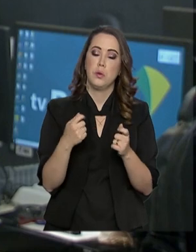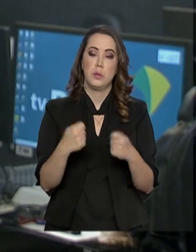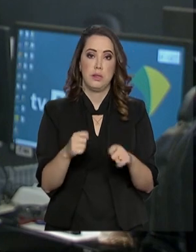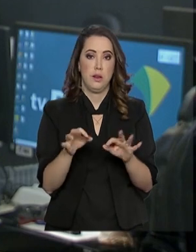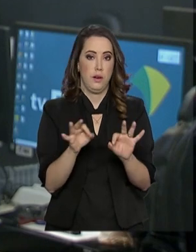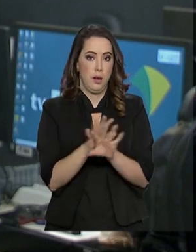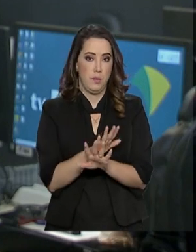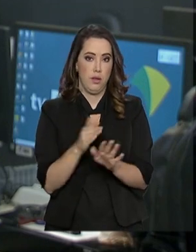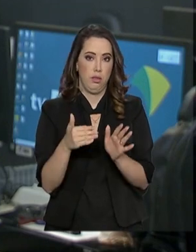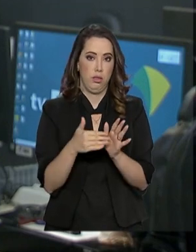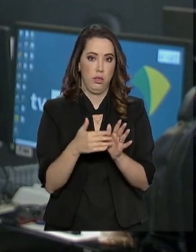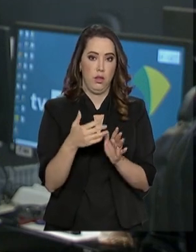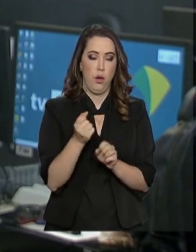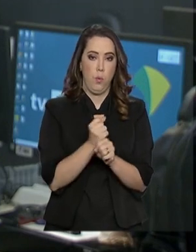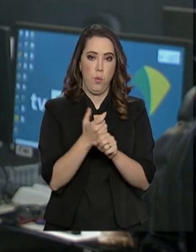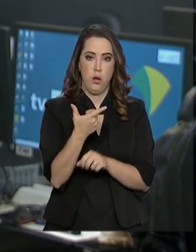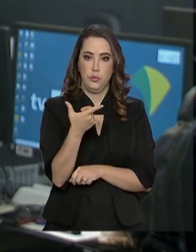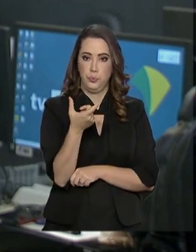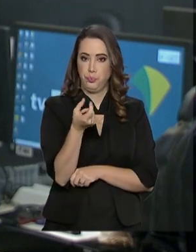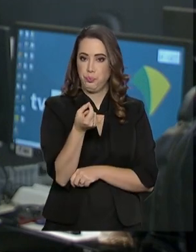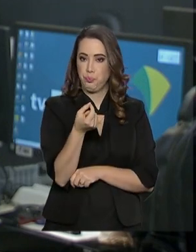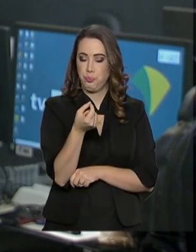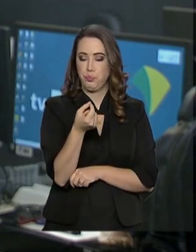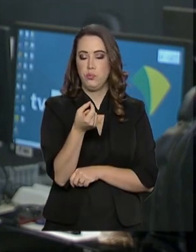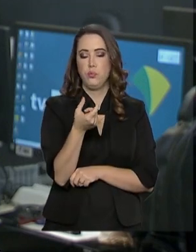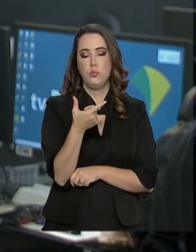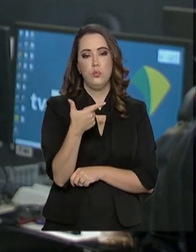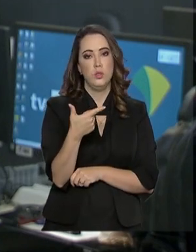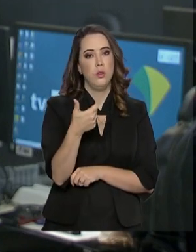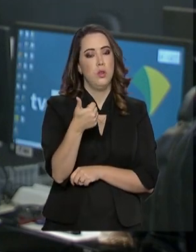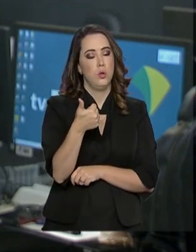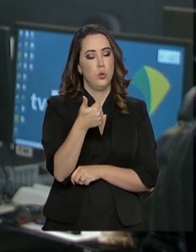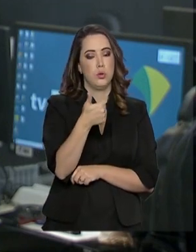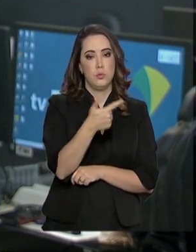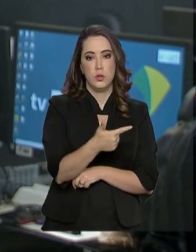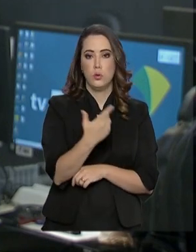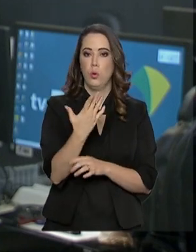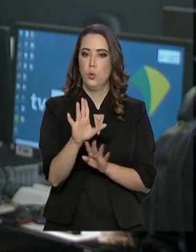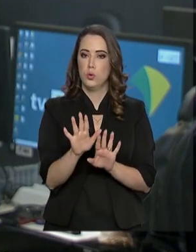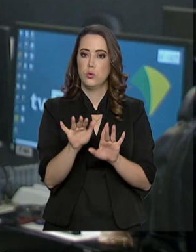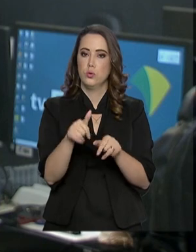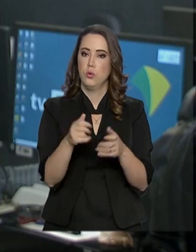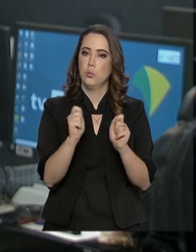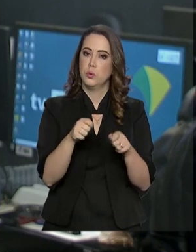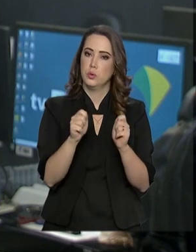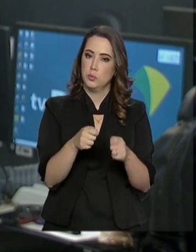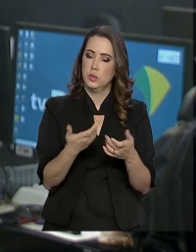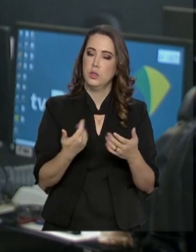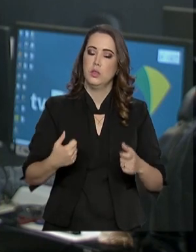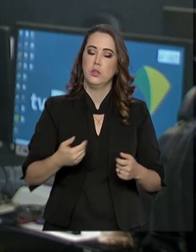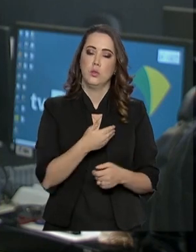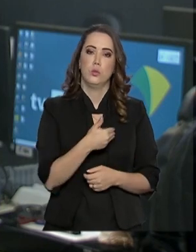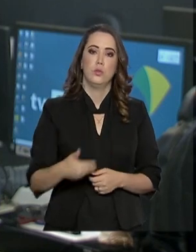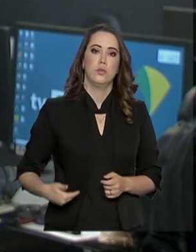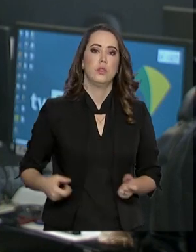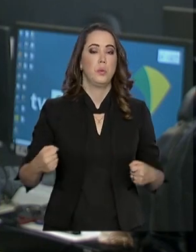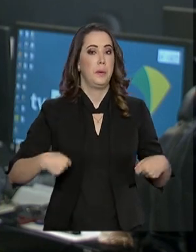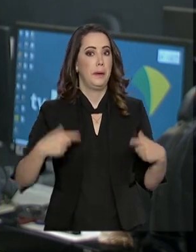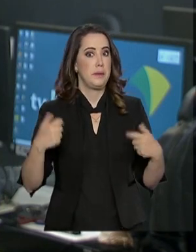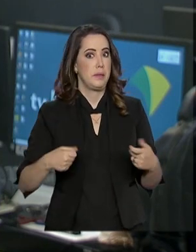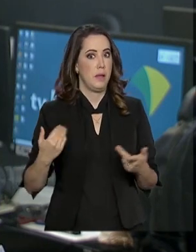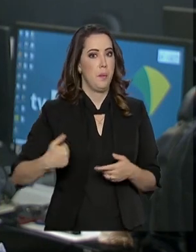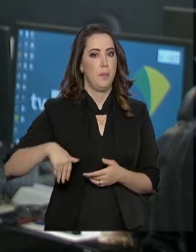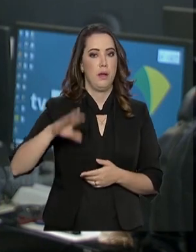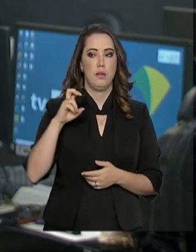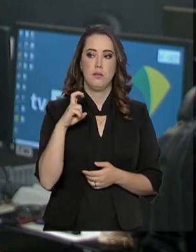extinta em 2012. O fim da multa adicional abre uma folga no teto de gastos do governo federal, com impacto